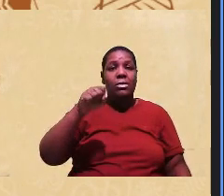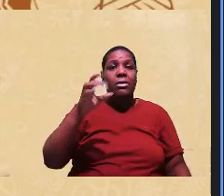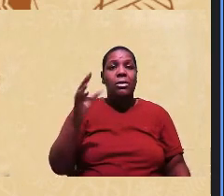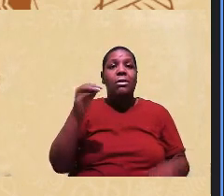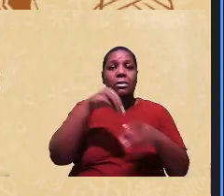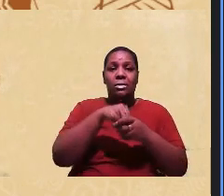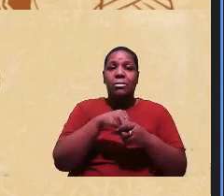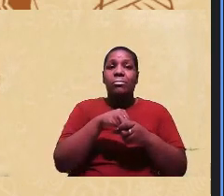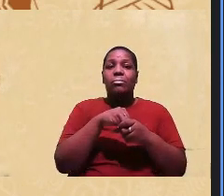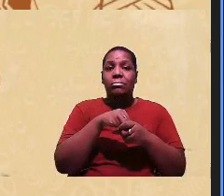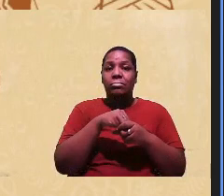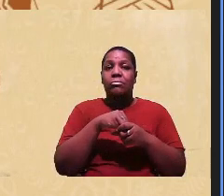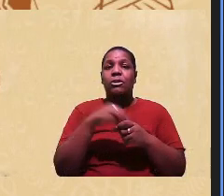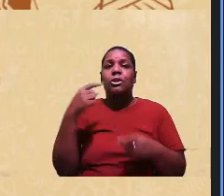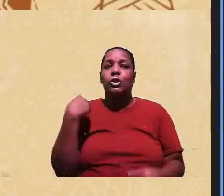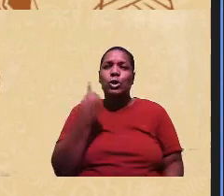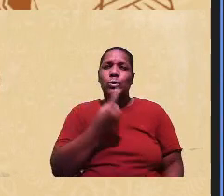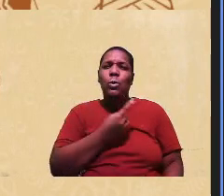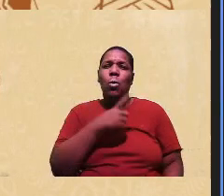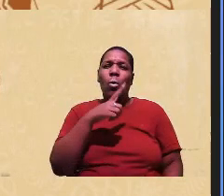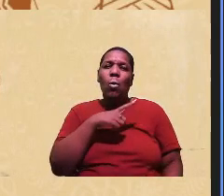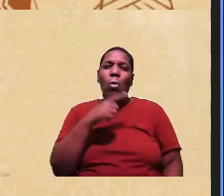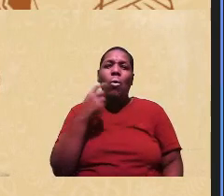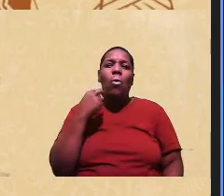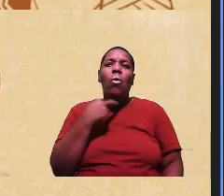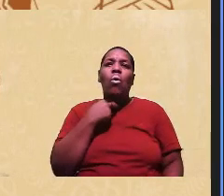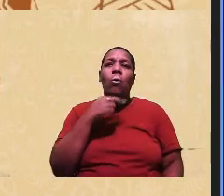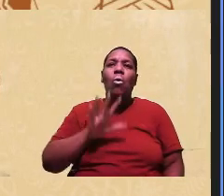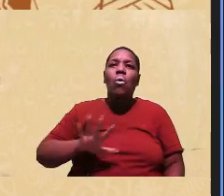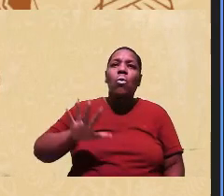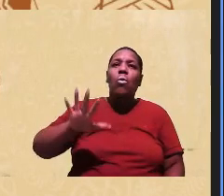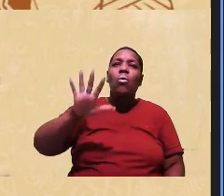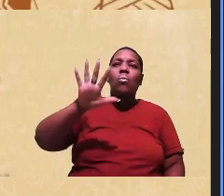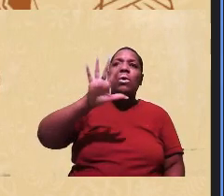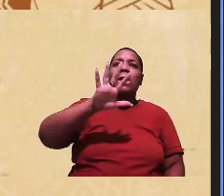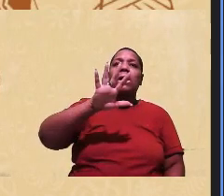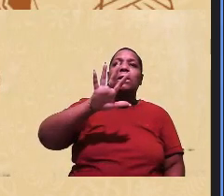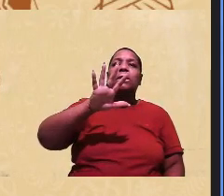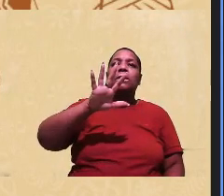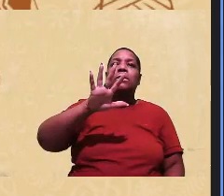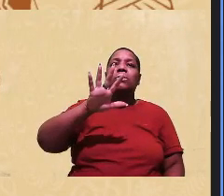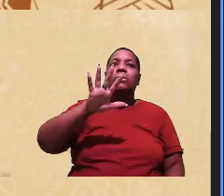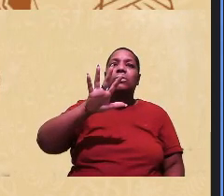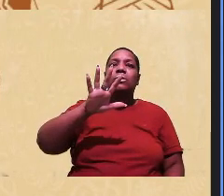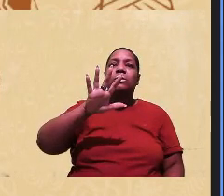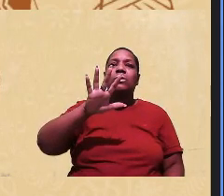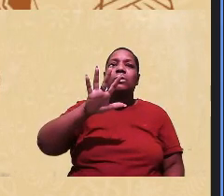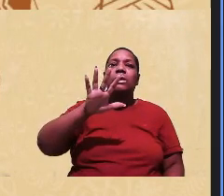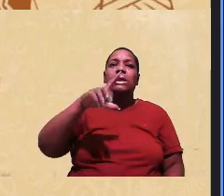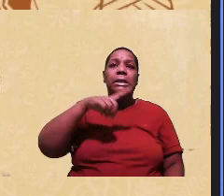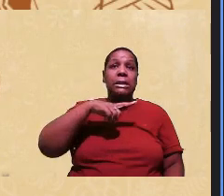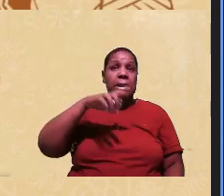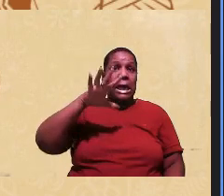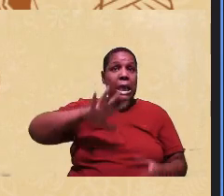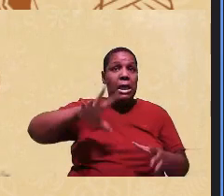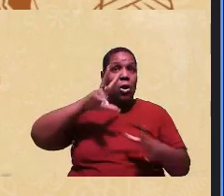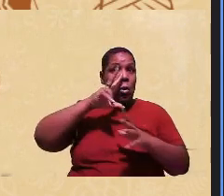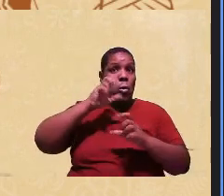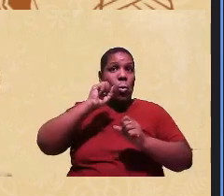está ocupando espaços e espaços de poder